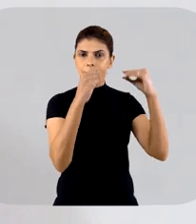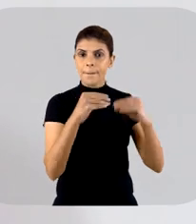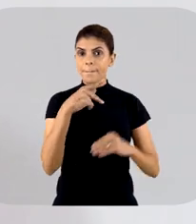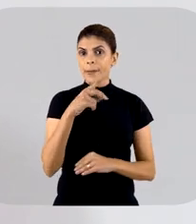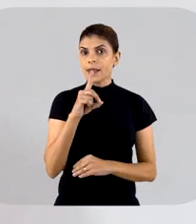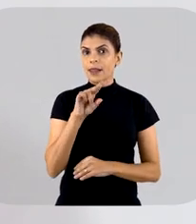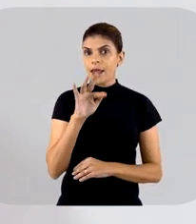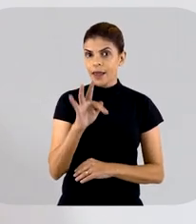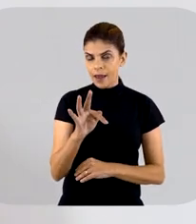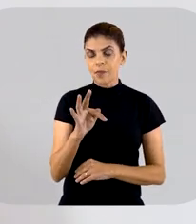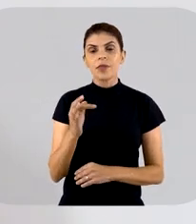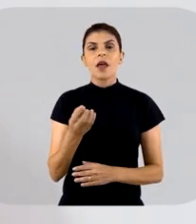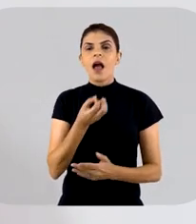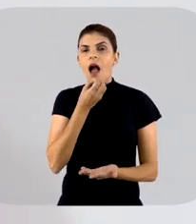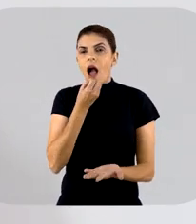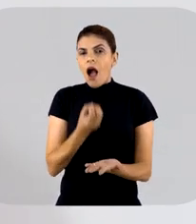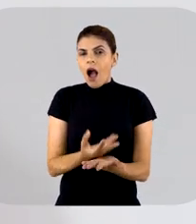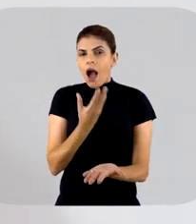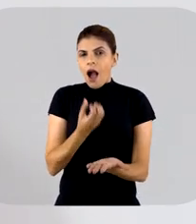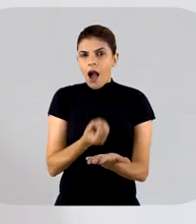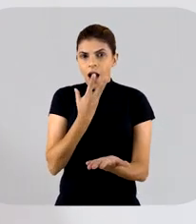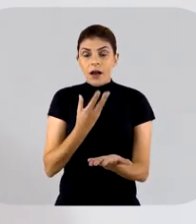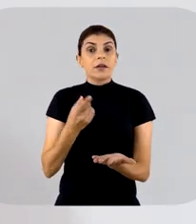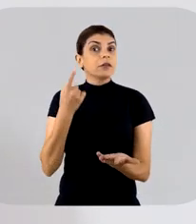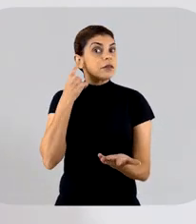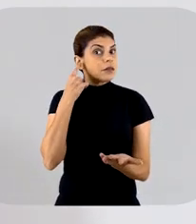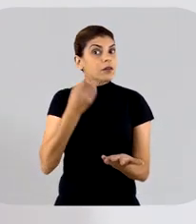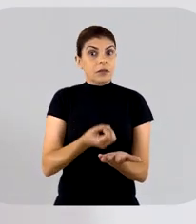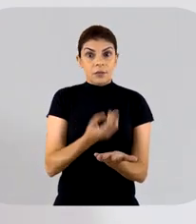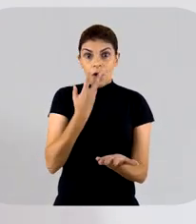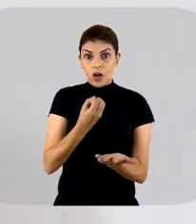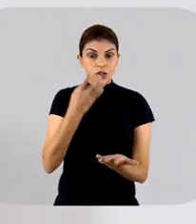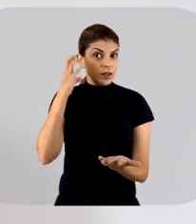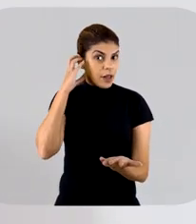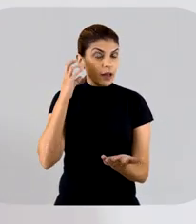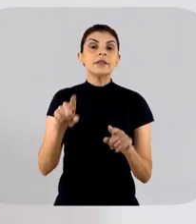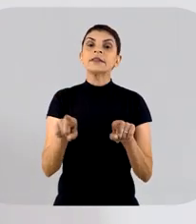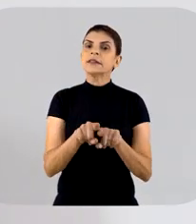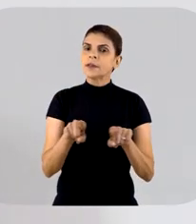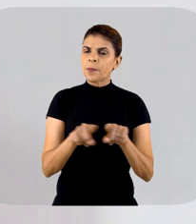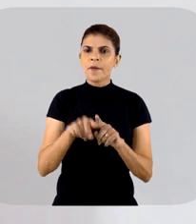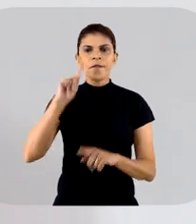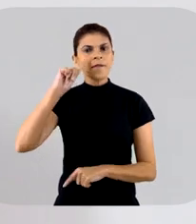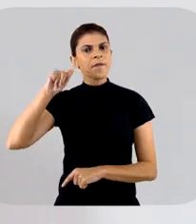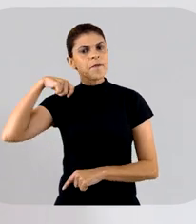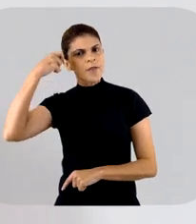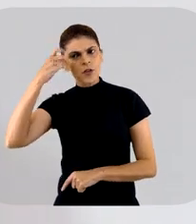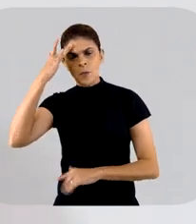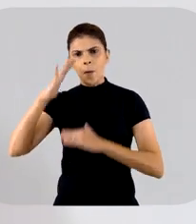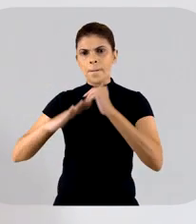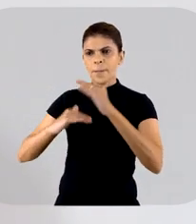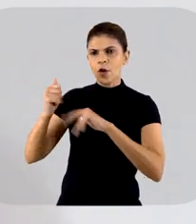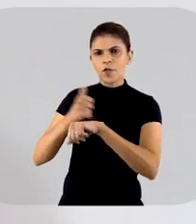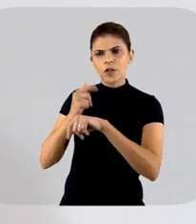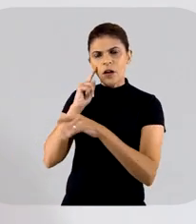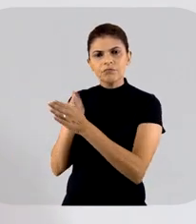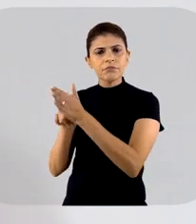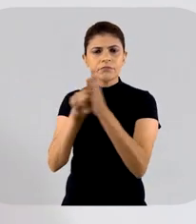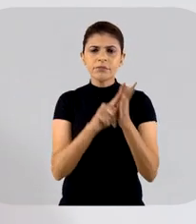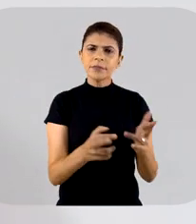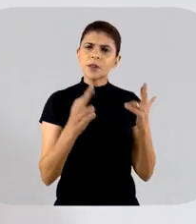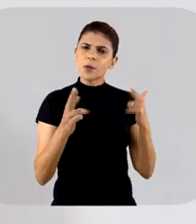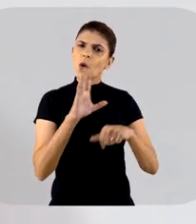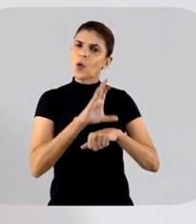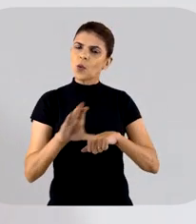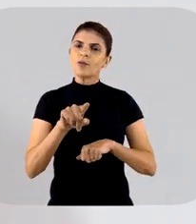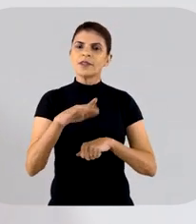áudios e vídeos sobre a história da saúde pública elaborado por especialistas e por personagens do campo. Enfim, esperamos que